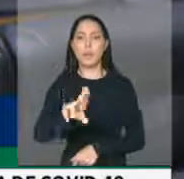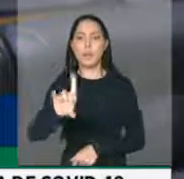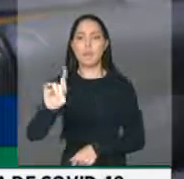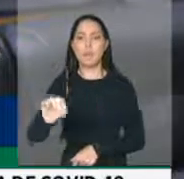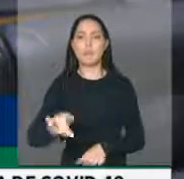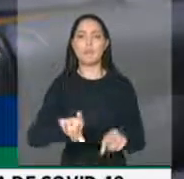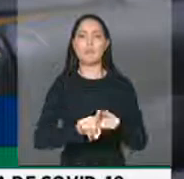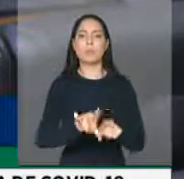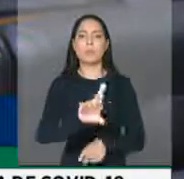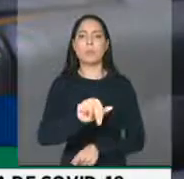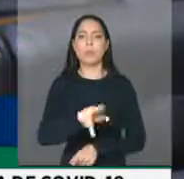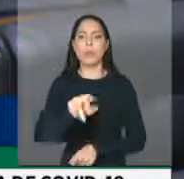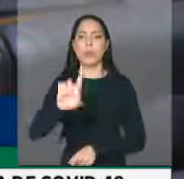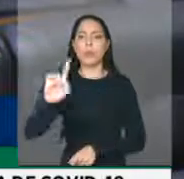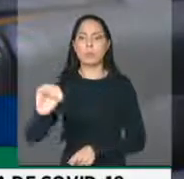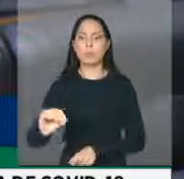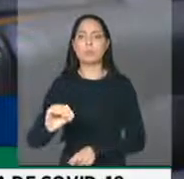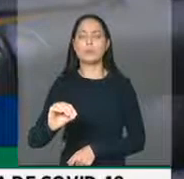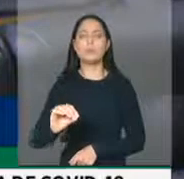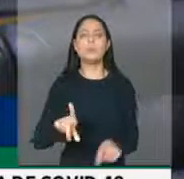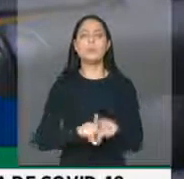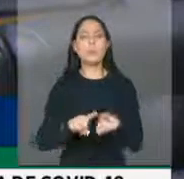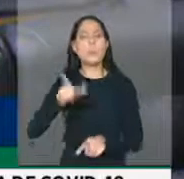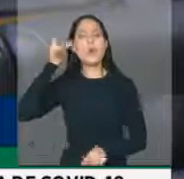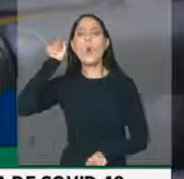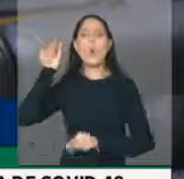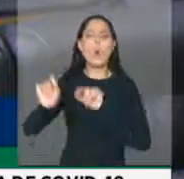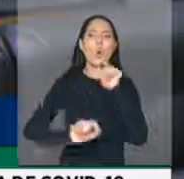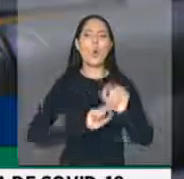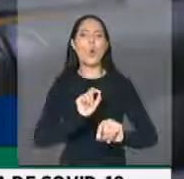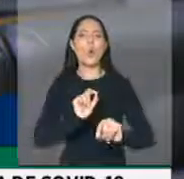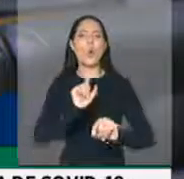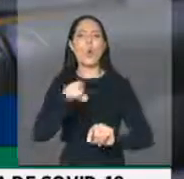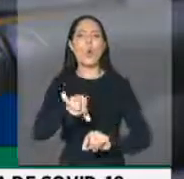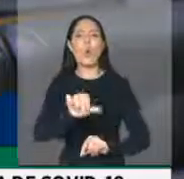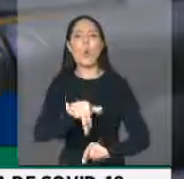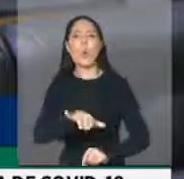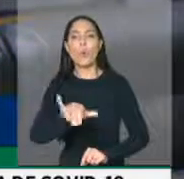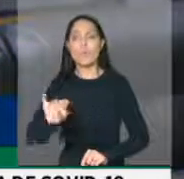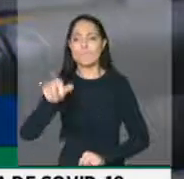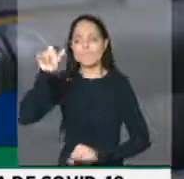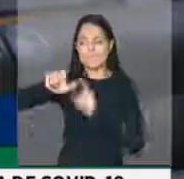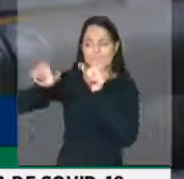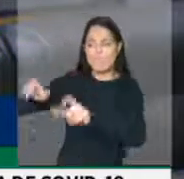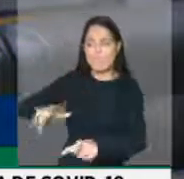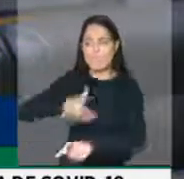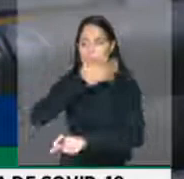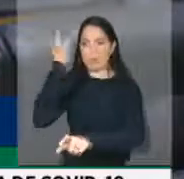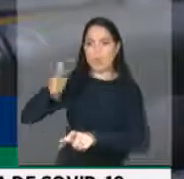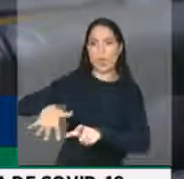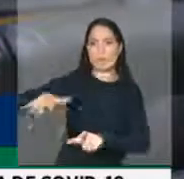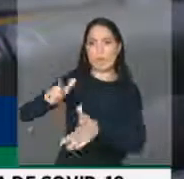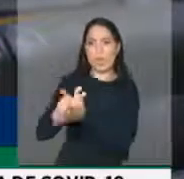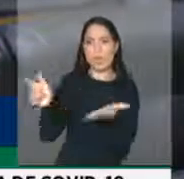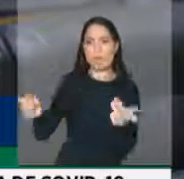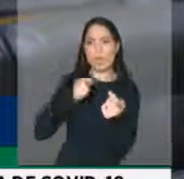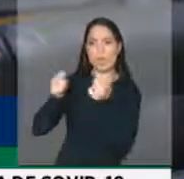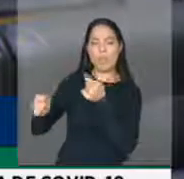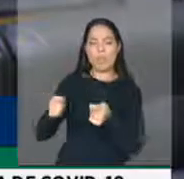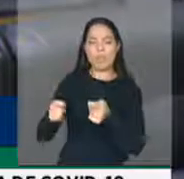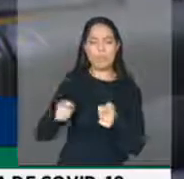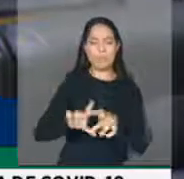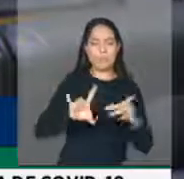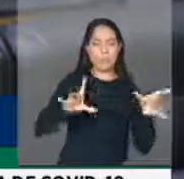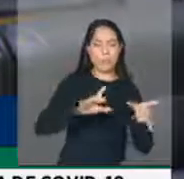Brasiliense, e mais recentemente, ontem, Orlíbe Zerra sofreu um verdadeiro atentado à democracia, e eu e o